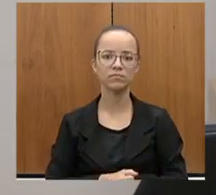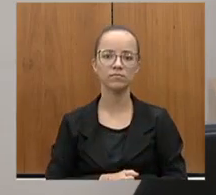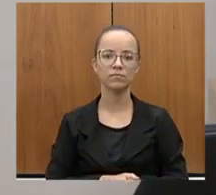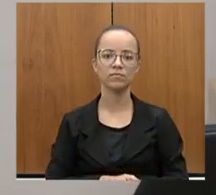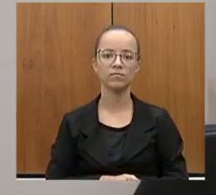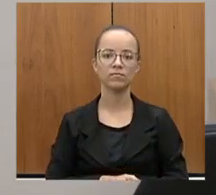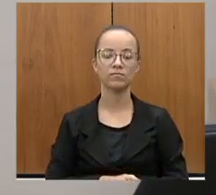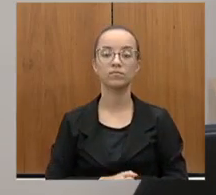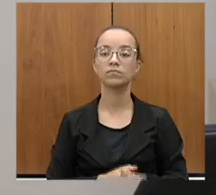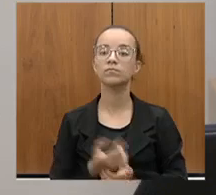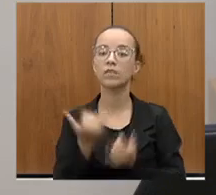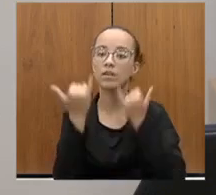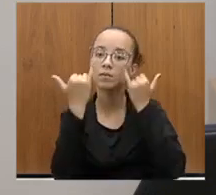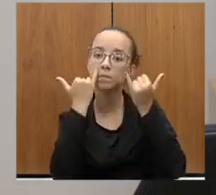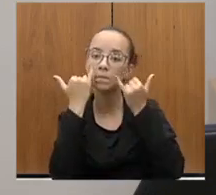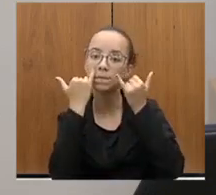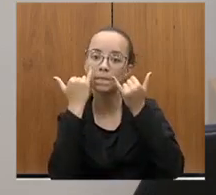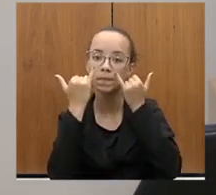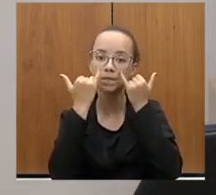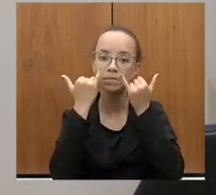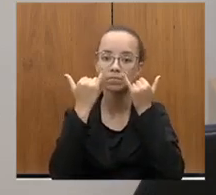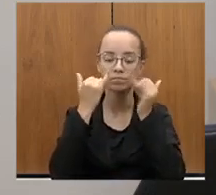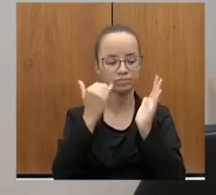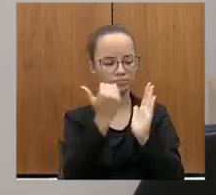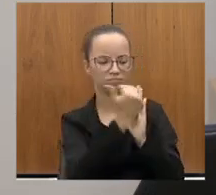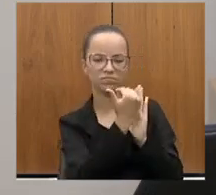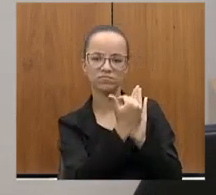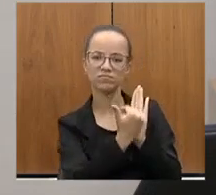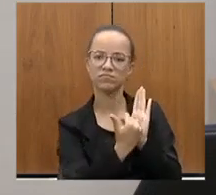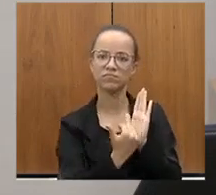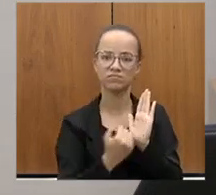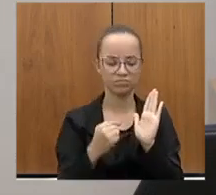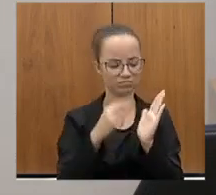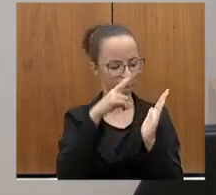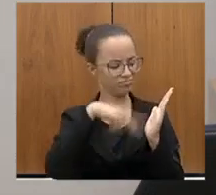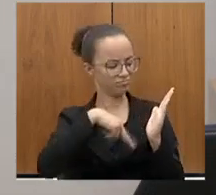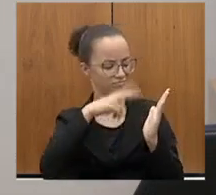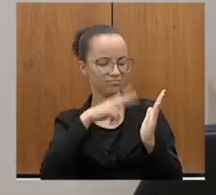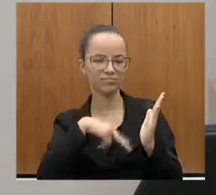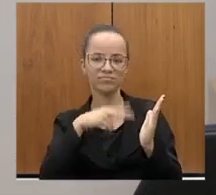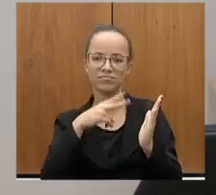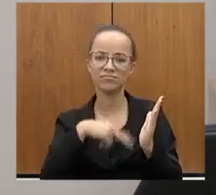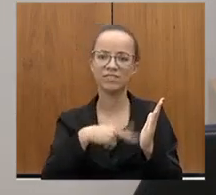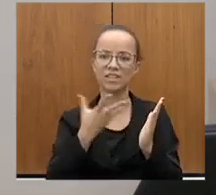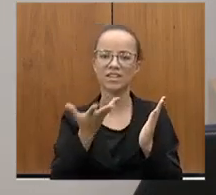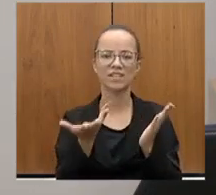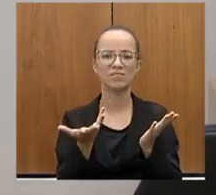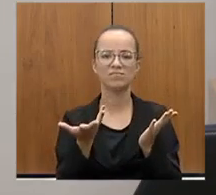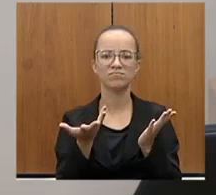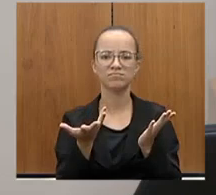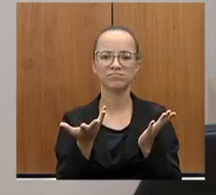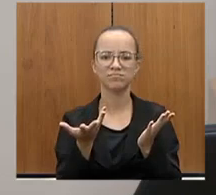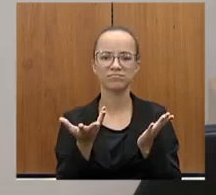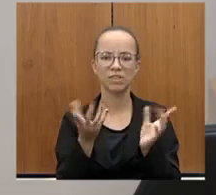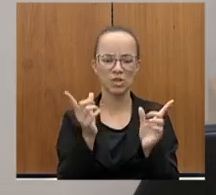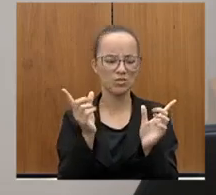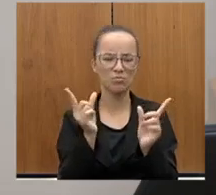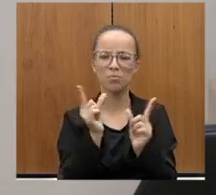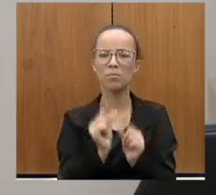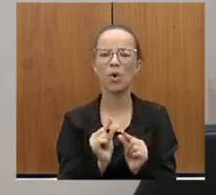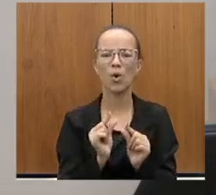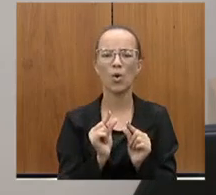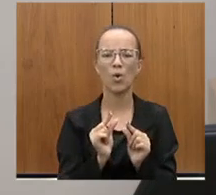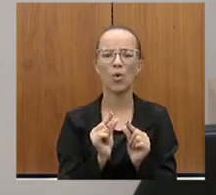vedação de faixa, de domínio, é ínfimo, dado o tamanho